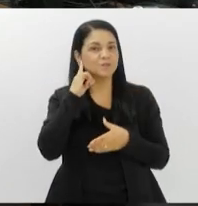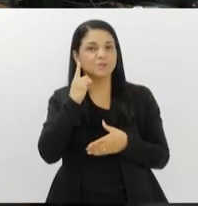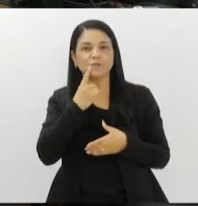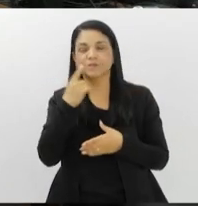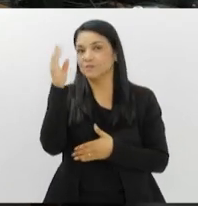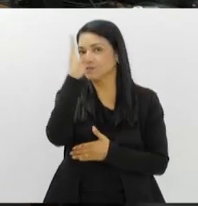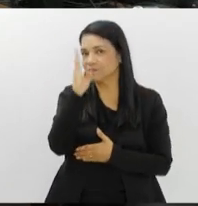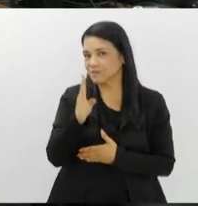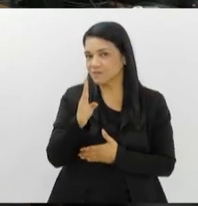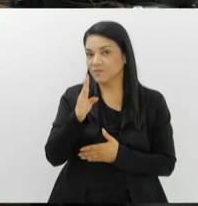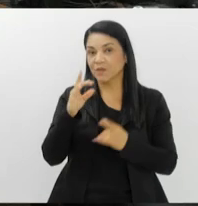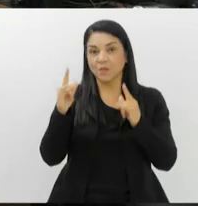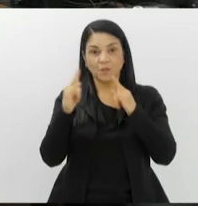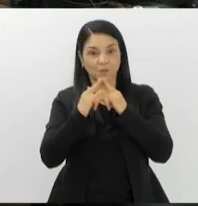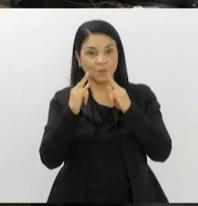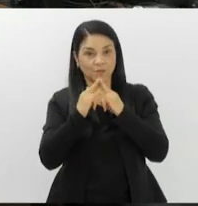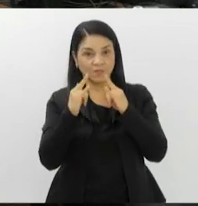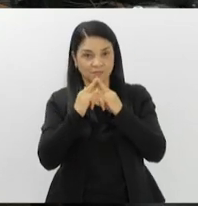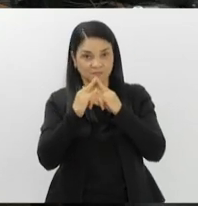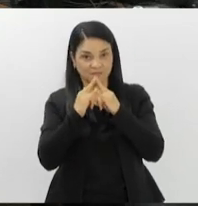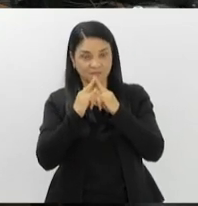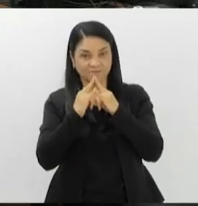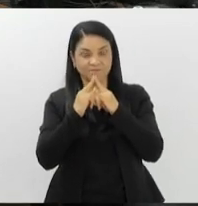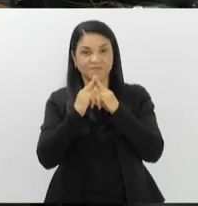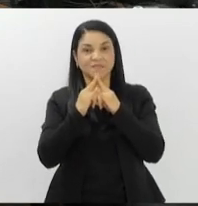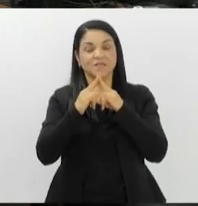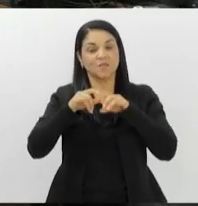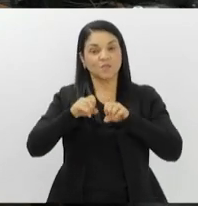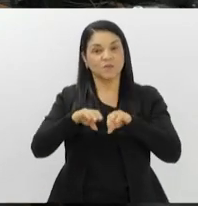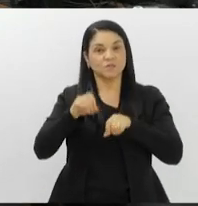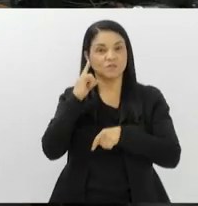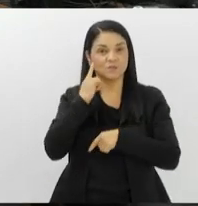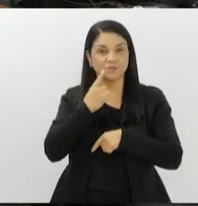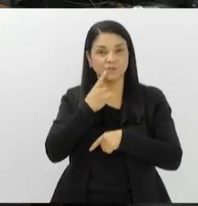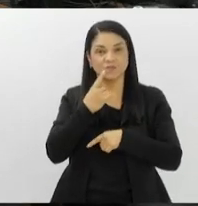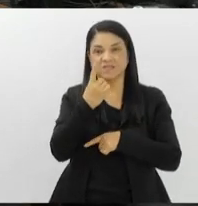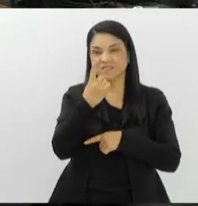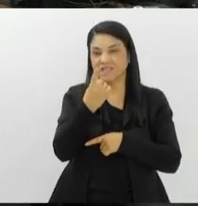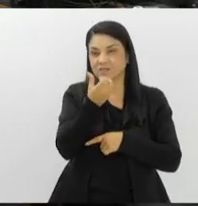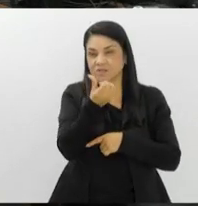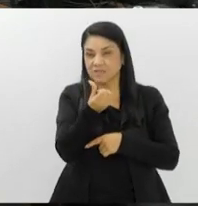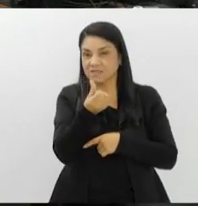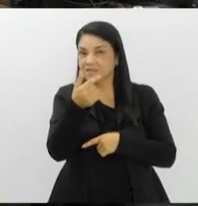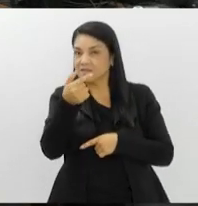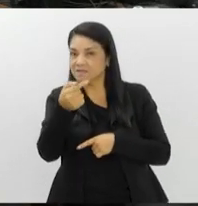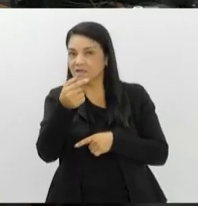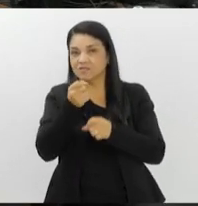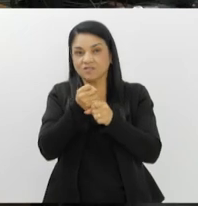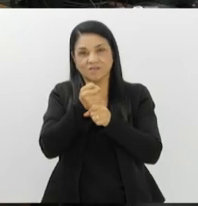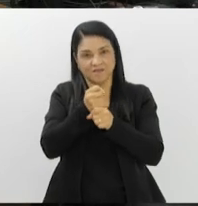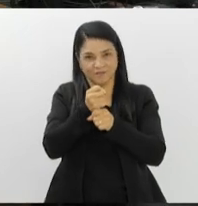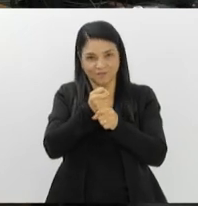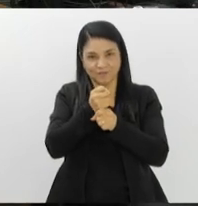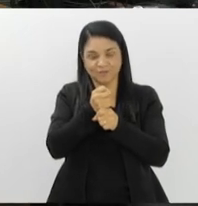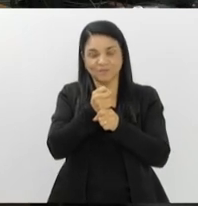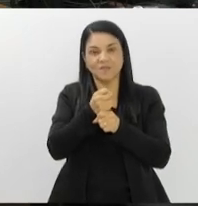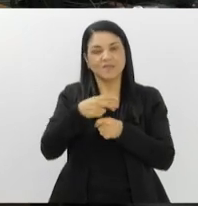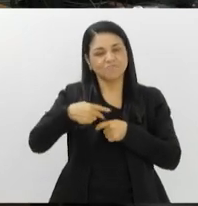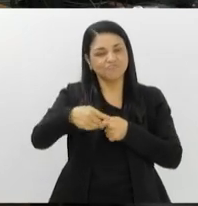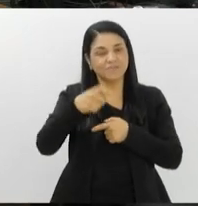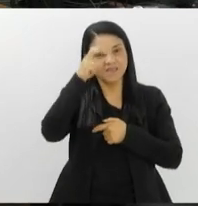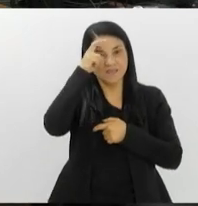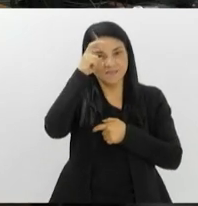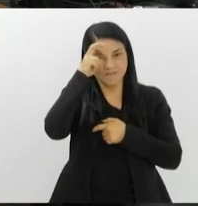no Brasil. O INES, Instituto Nacional de Educação de Surdos, completa 167 anos na próxima quinta,